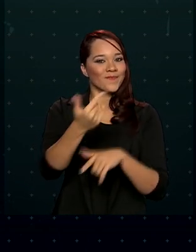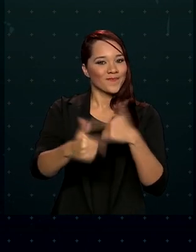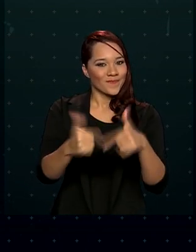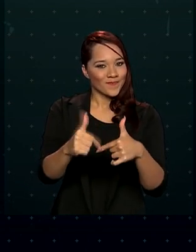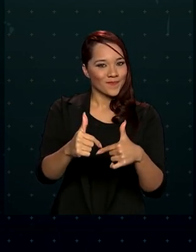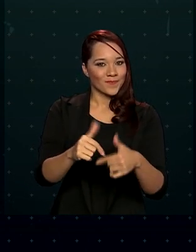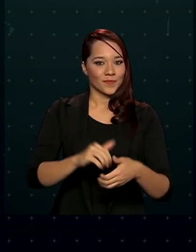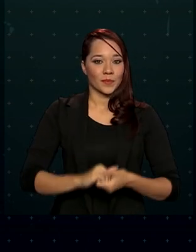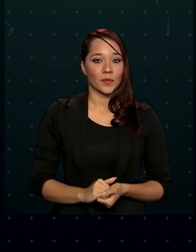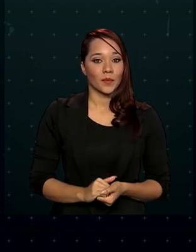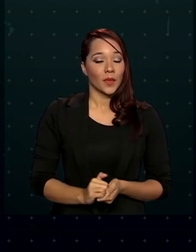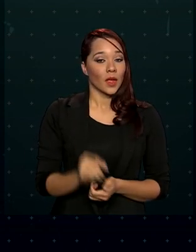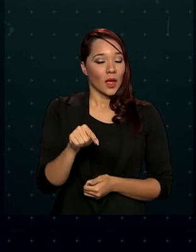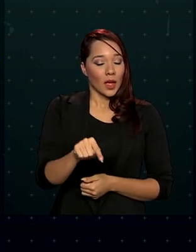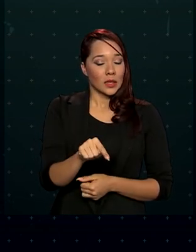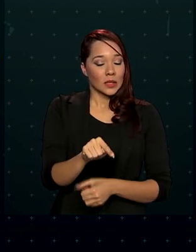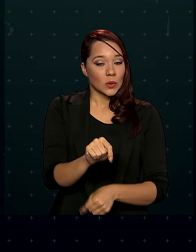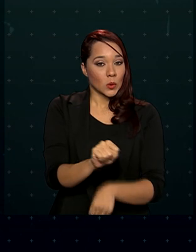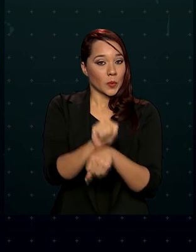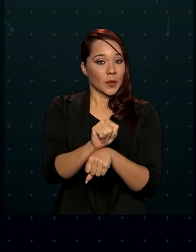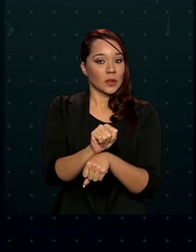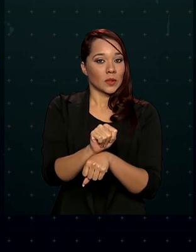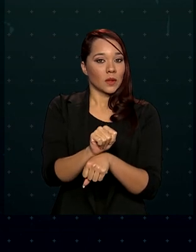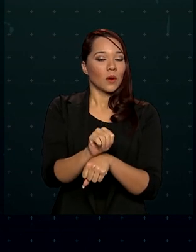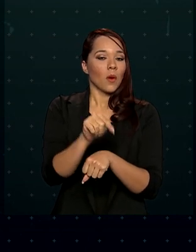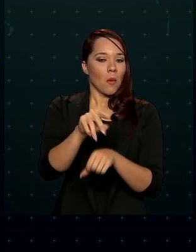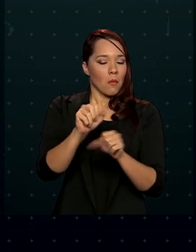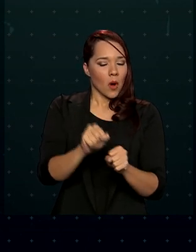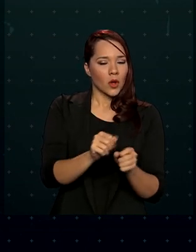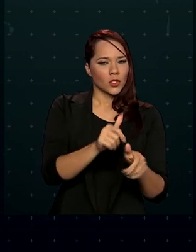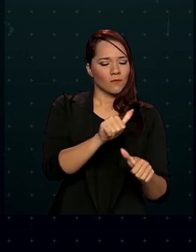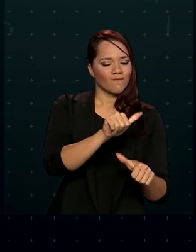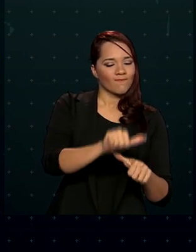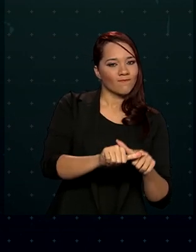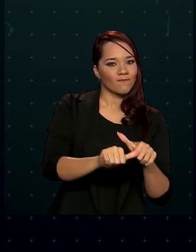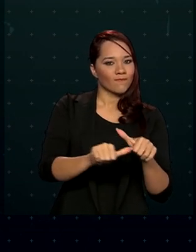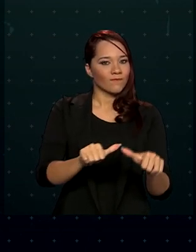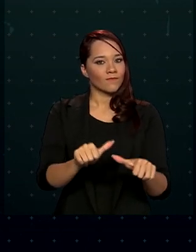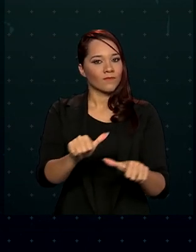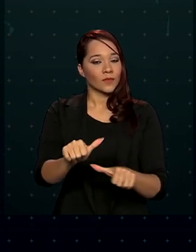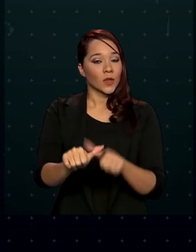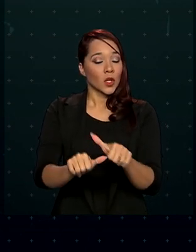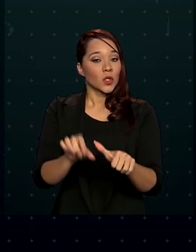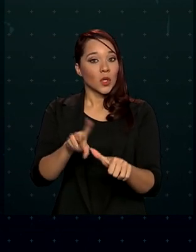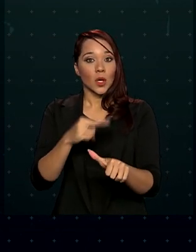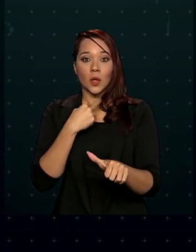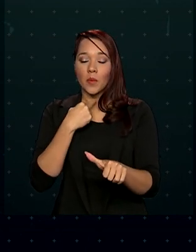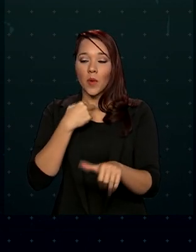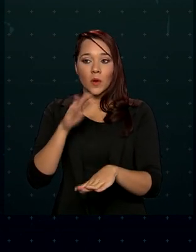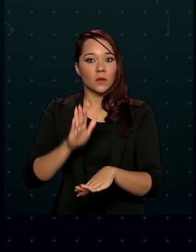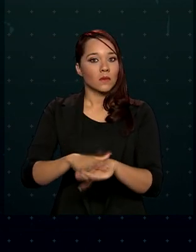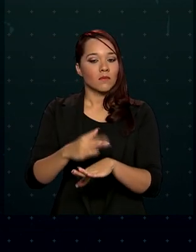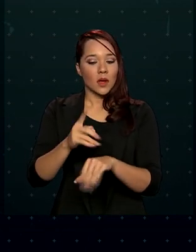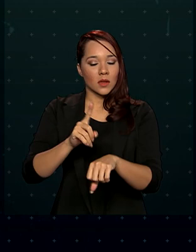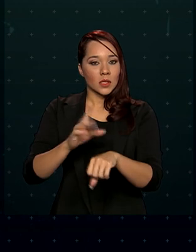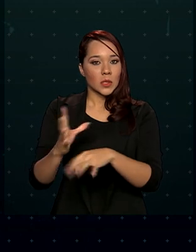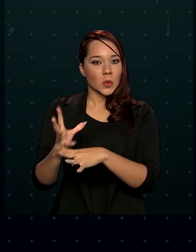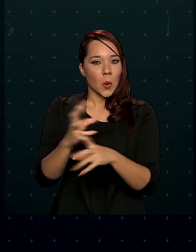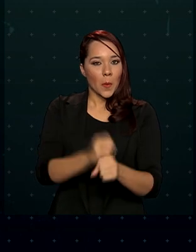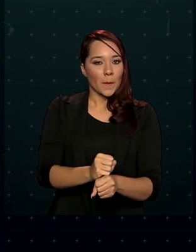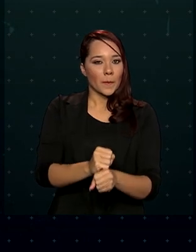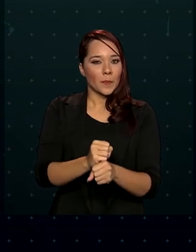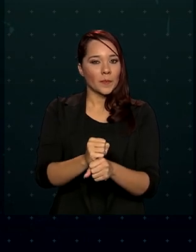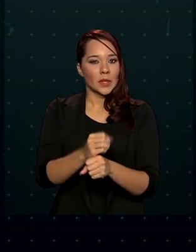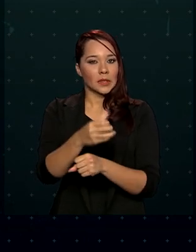trabalho. Essa suspensão pode ser intercalada desde que não ultrapasse o prazo de 120 dias.